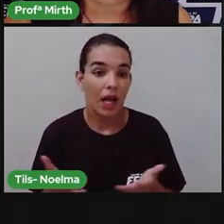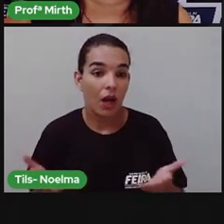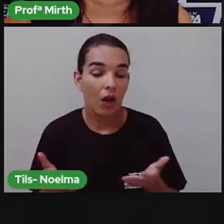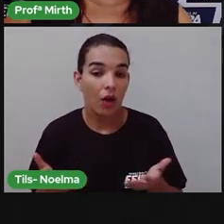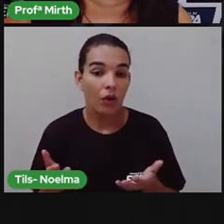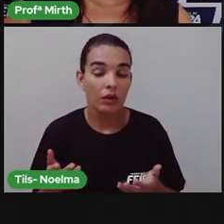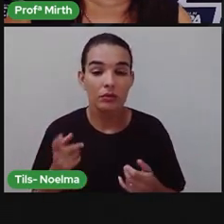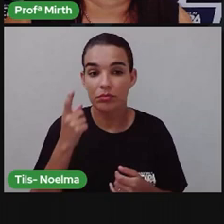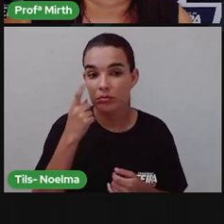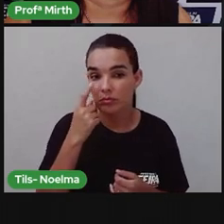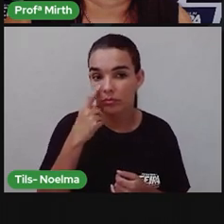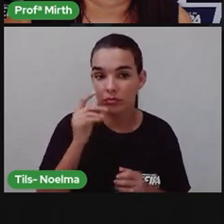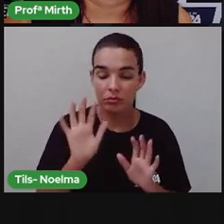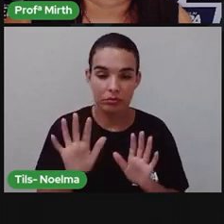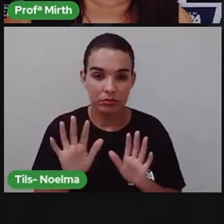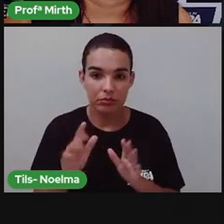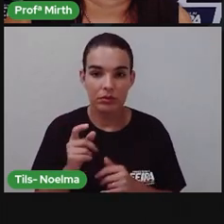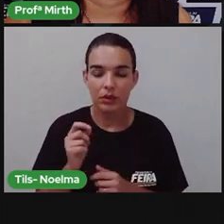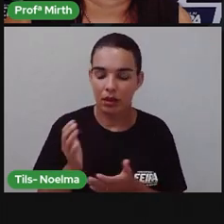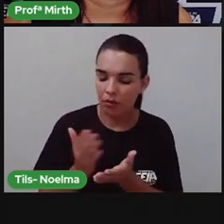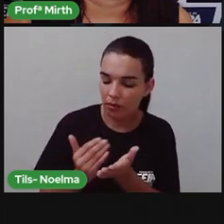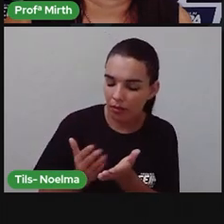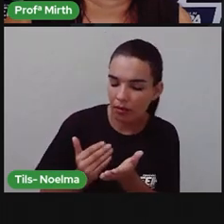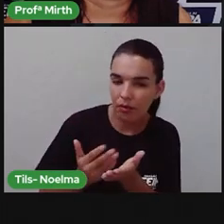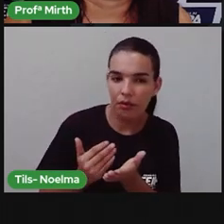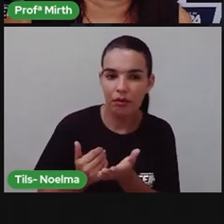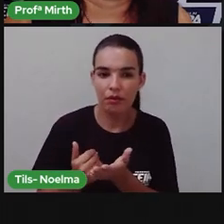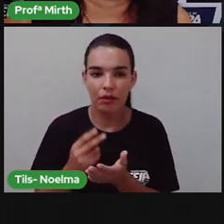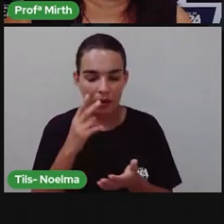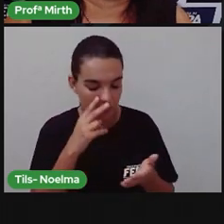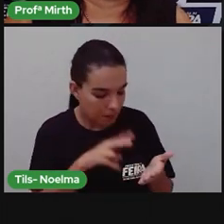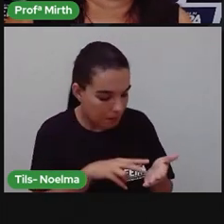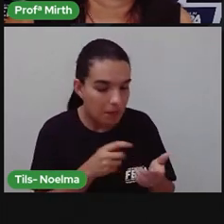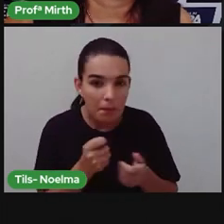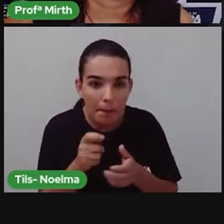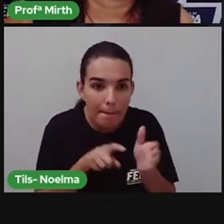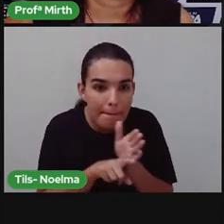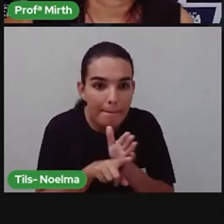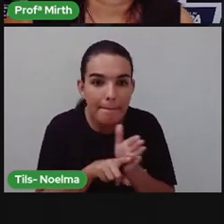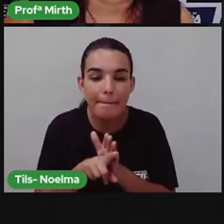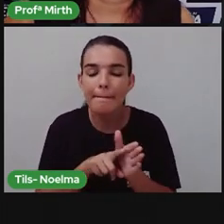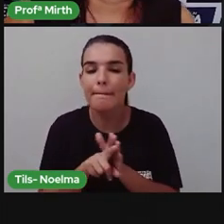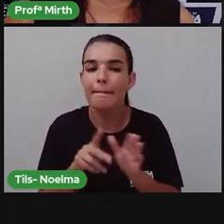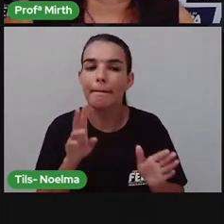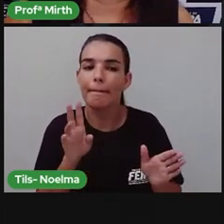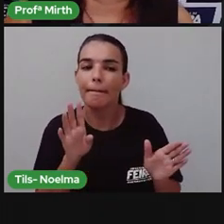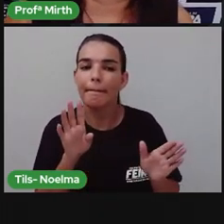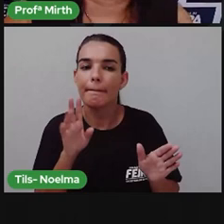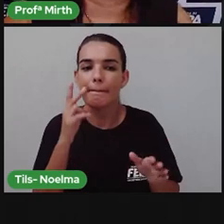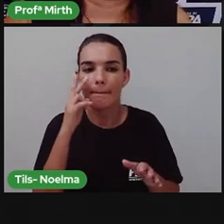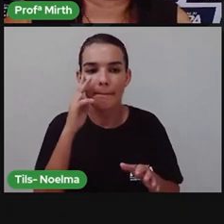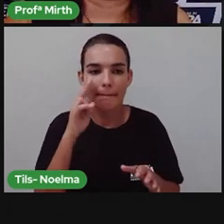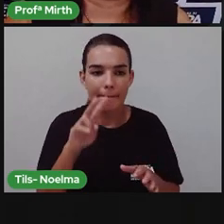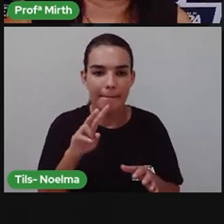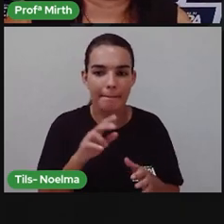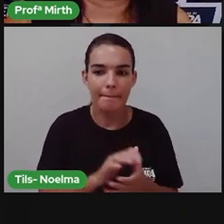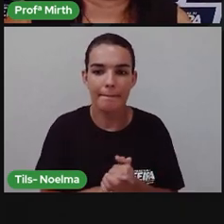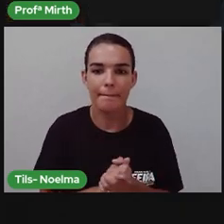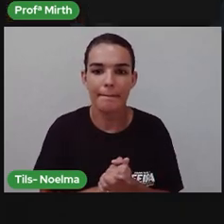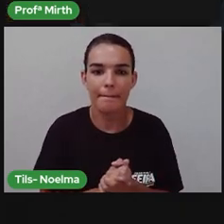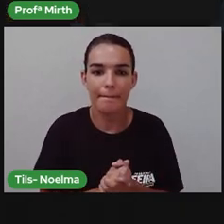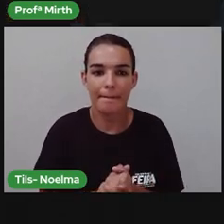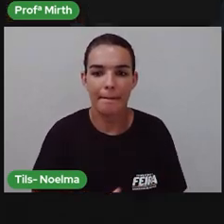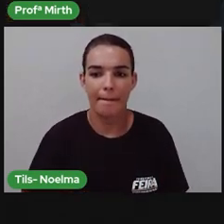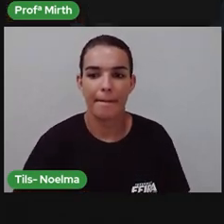Holmes. Eu tinha livros sobre ele, jogos sobre ele, queria falar como ele, pesquisava tudo sobre ele. E foi